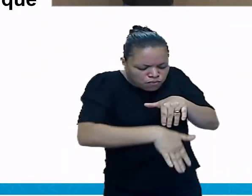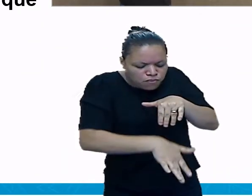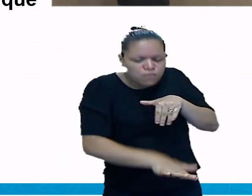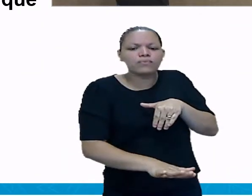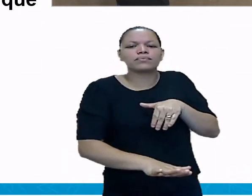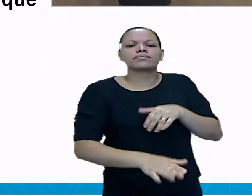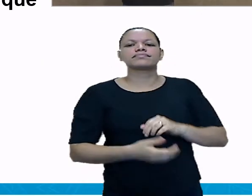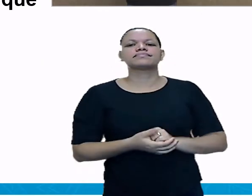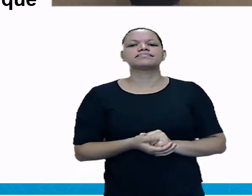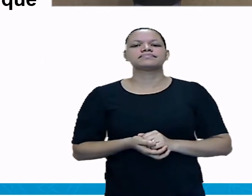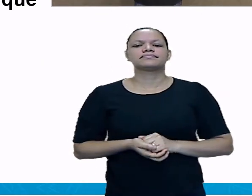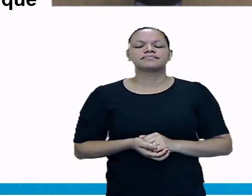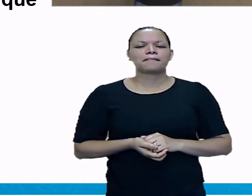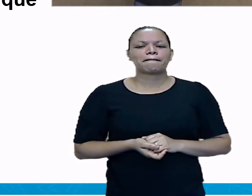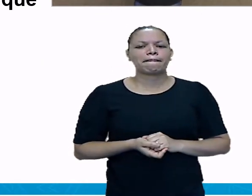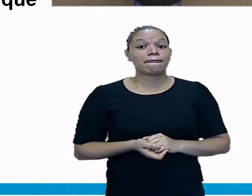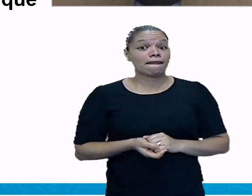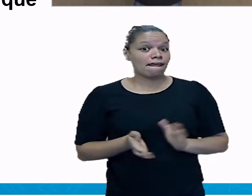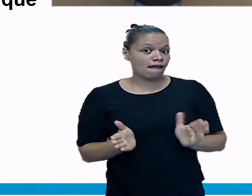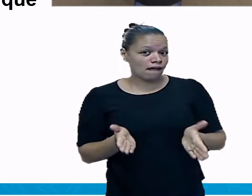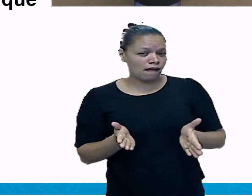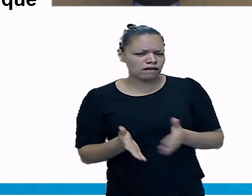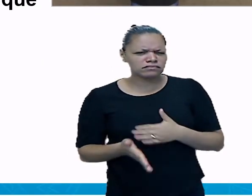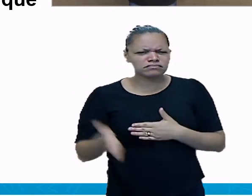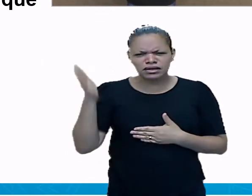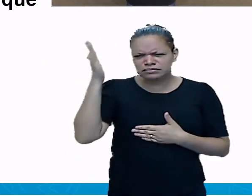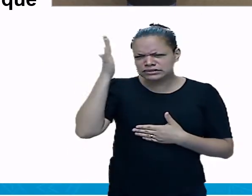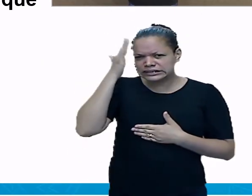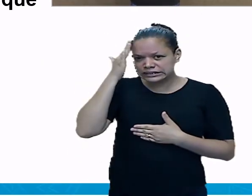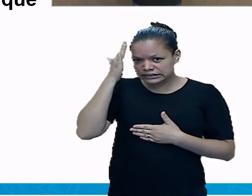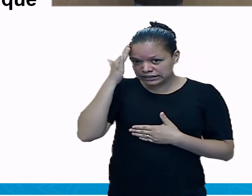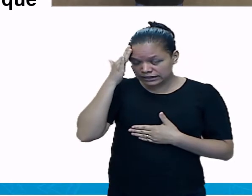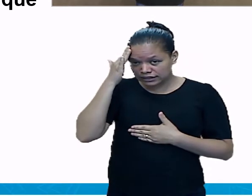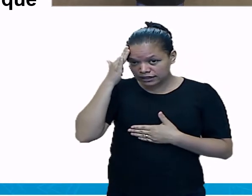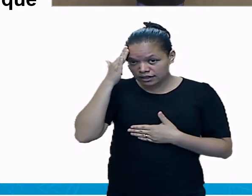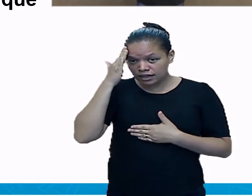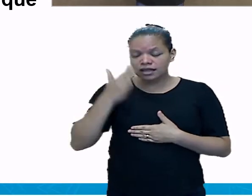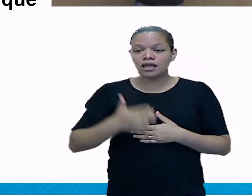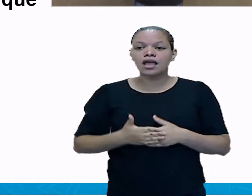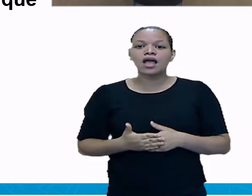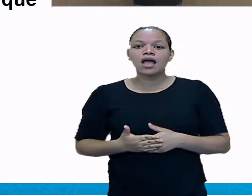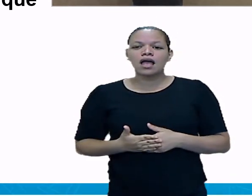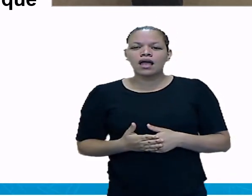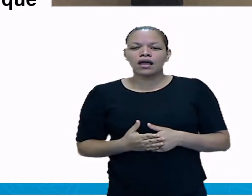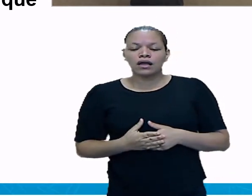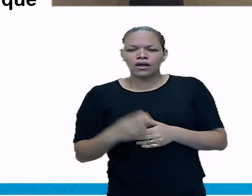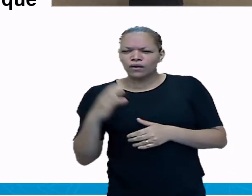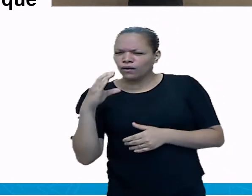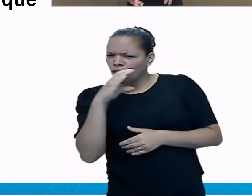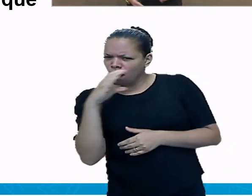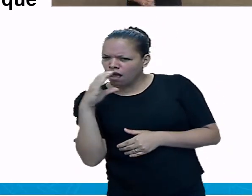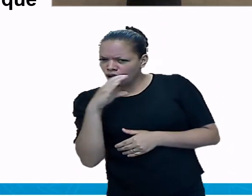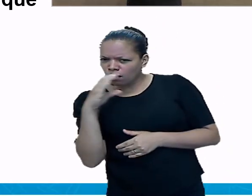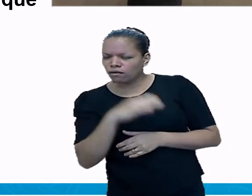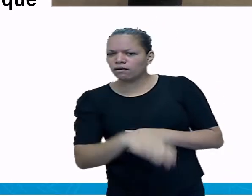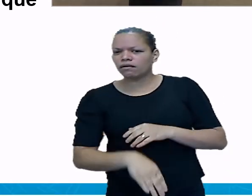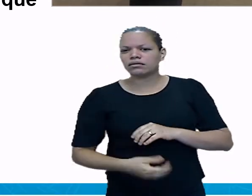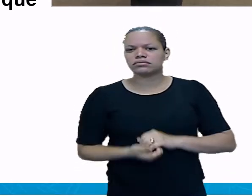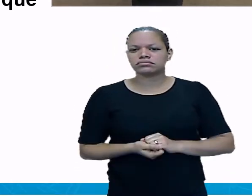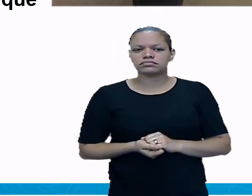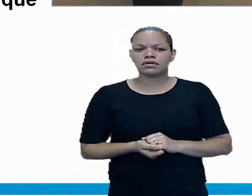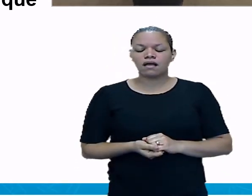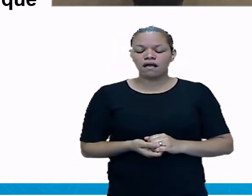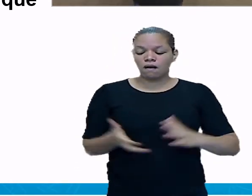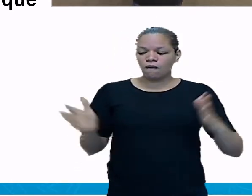Então, agora vamos entender um pouquinho do calor. Nós vamos iniciar nessa aula e na próxima aula nós vamos